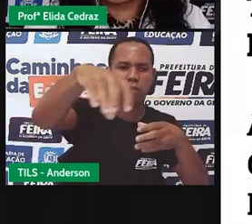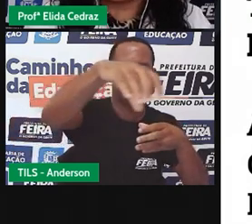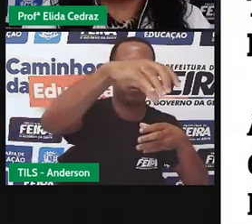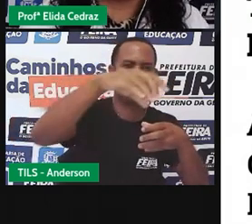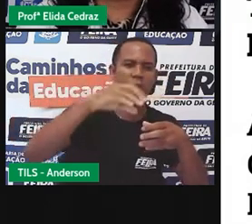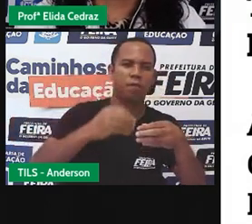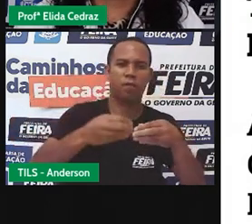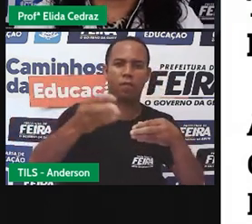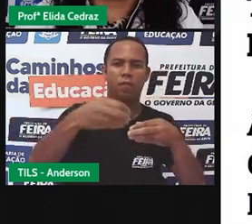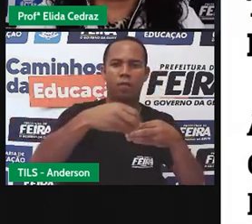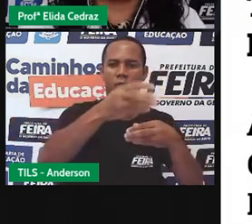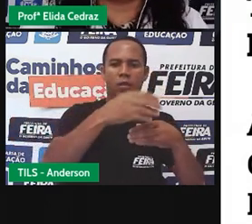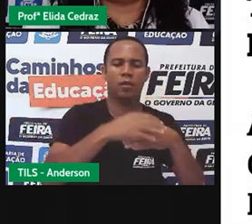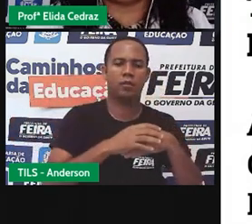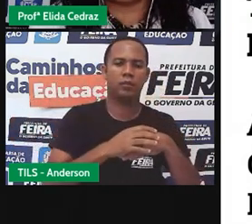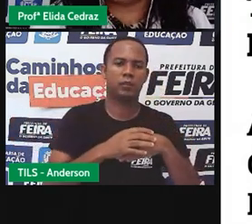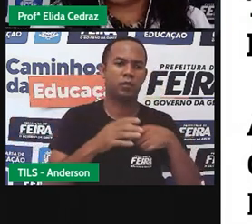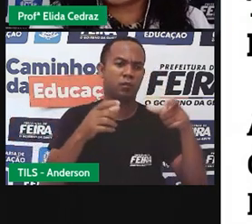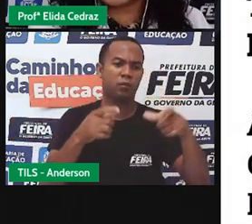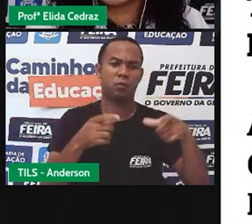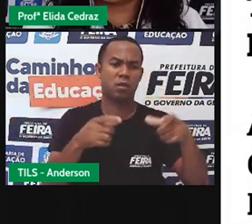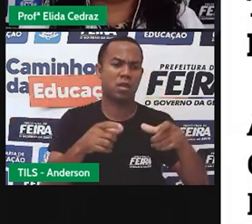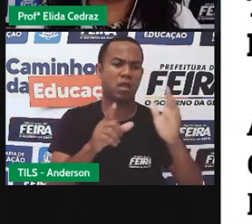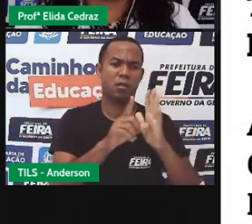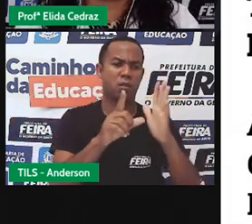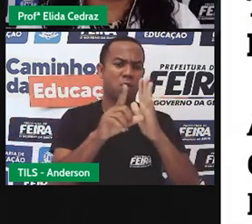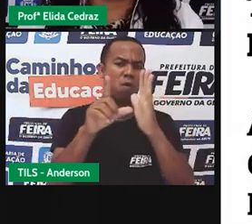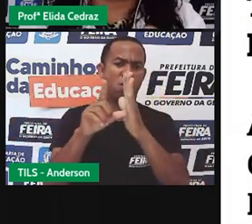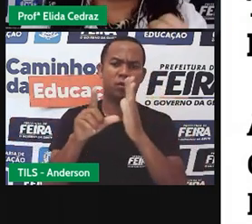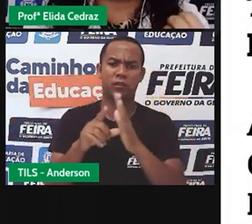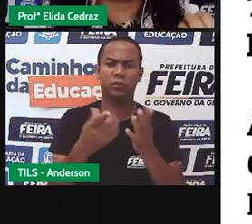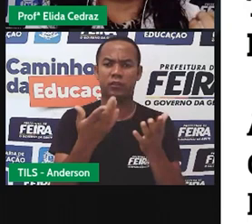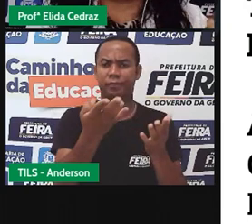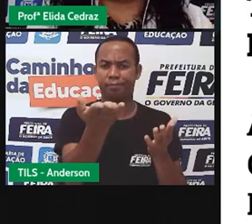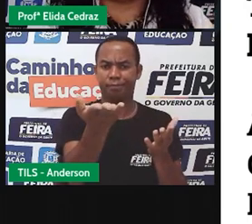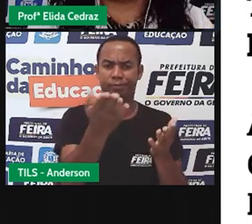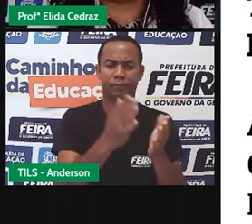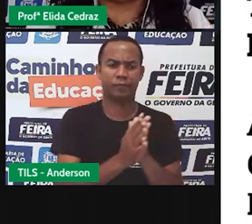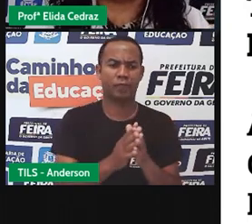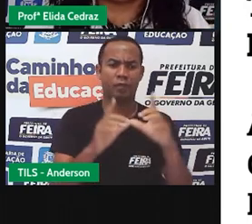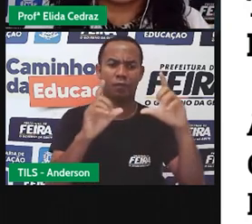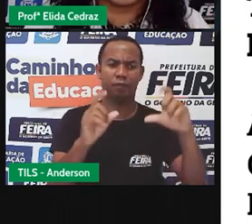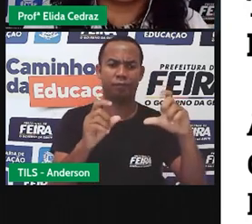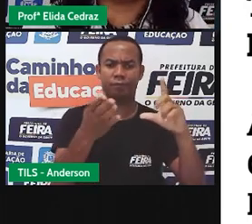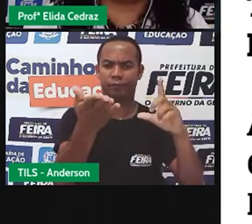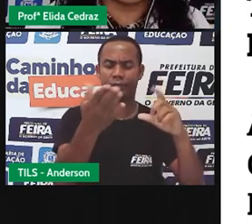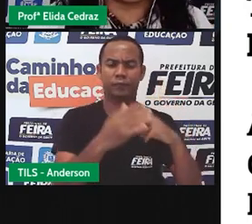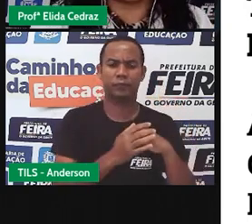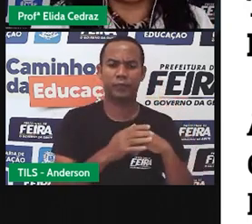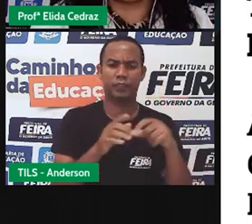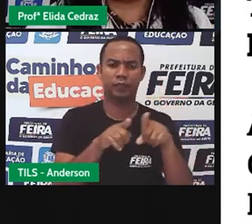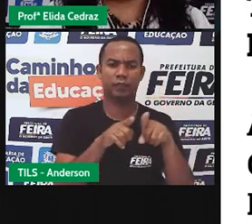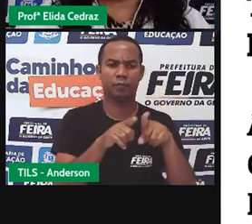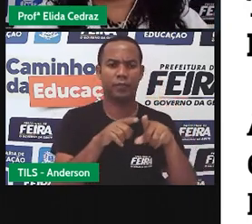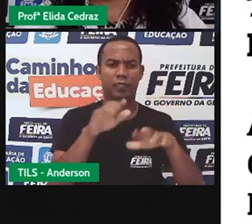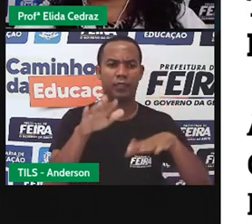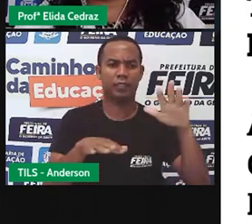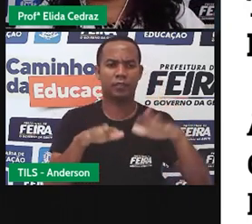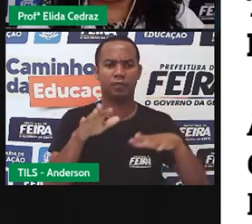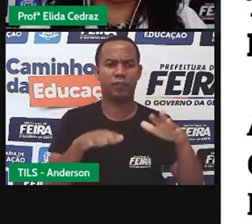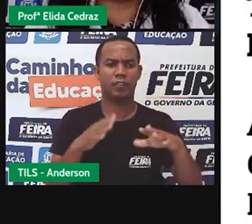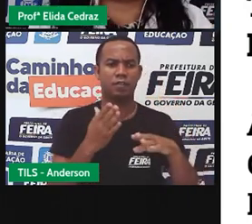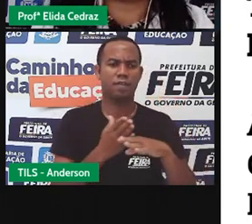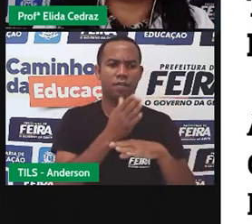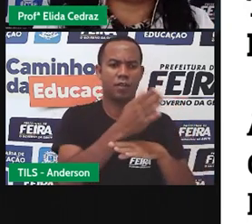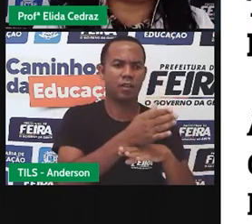Dali, eles vão ser enviados para as bancas de revista, para os pontos conveniados. Às vezes você entra em